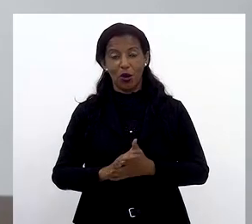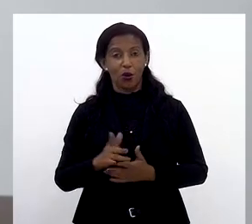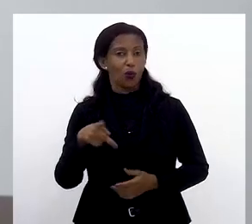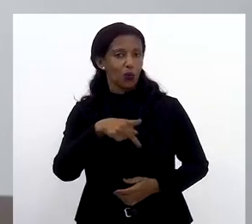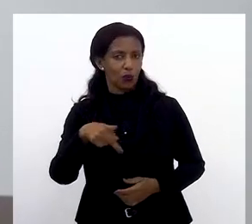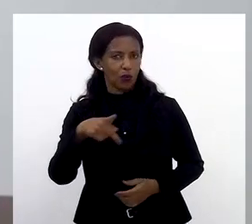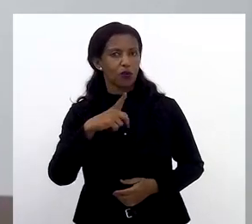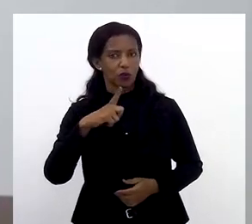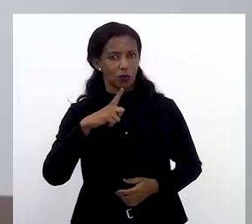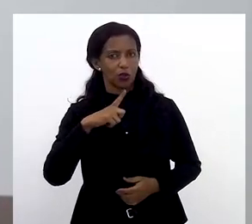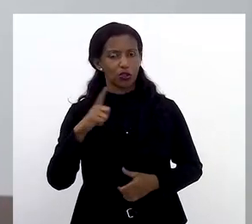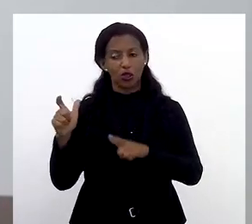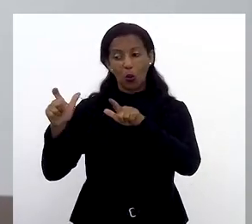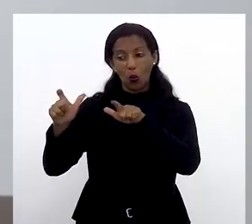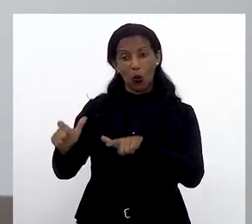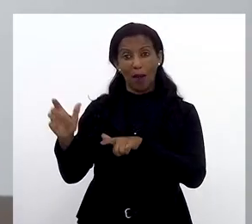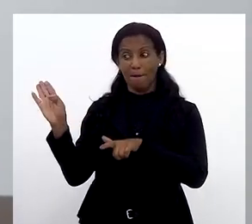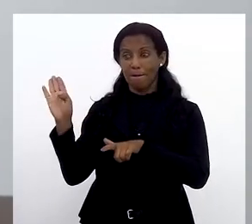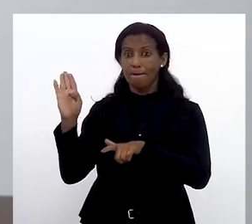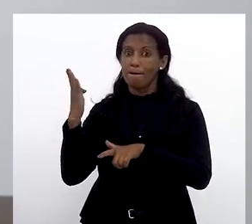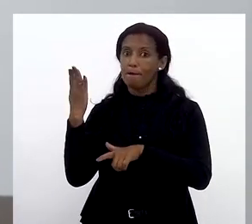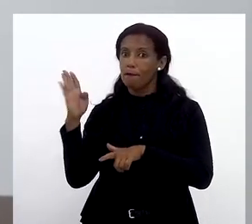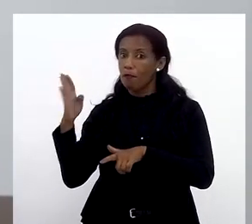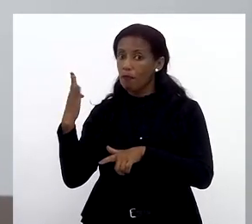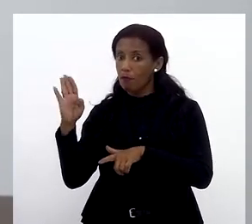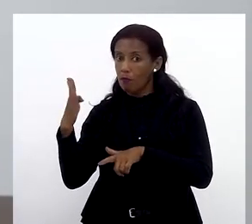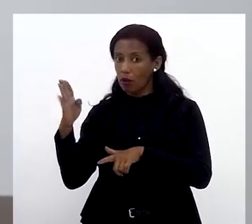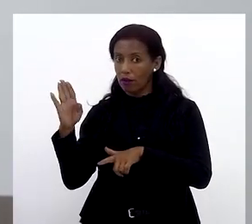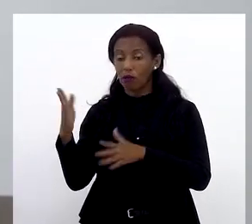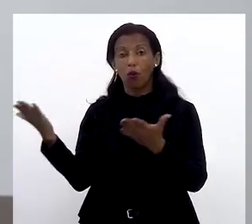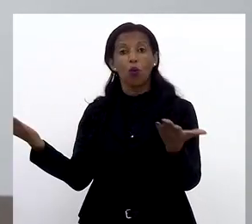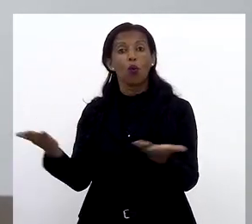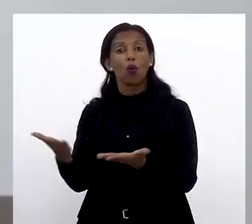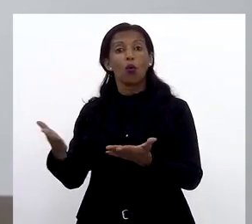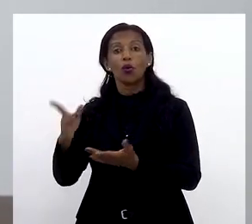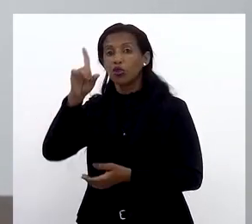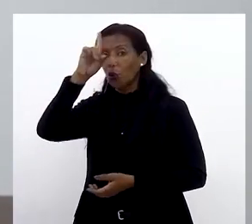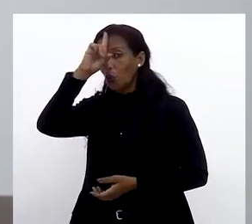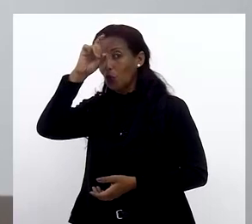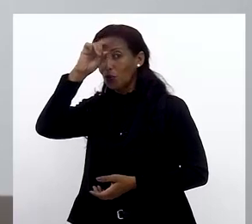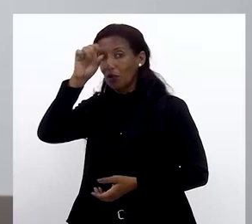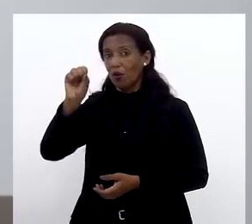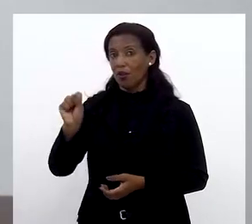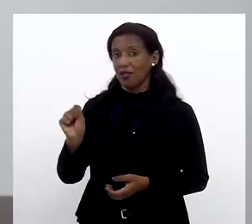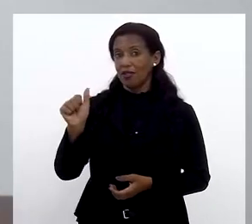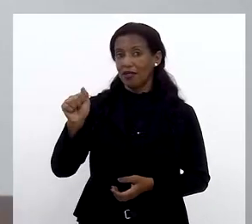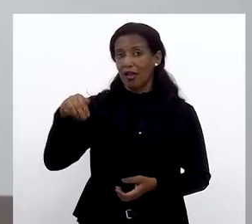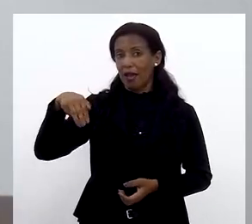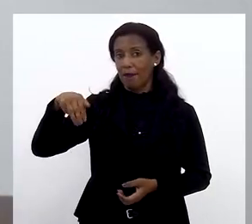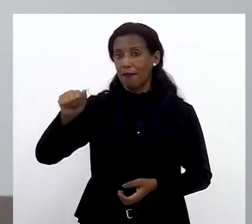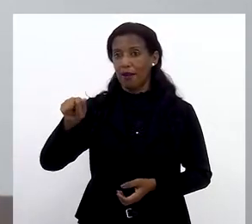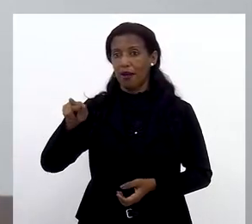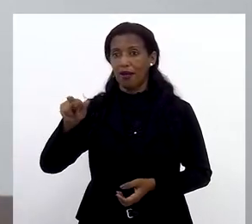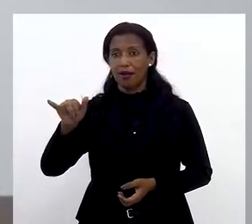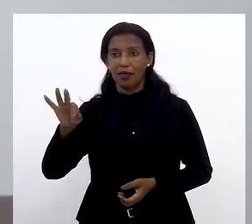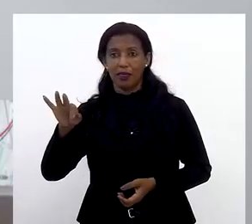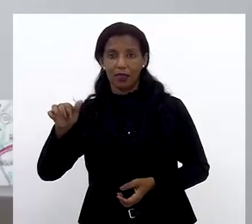tinha um consultório também em Botafogo. Ele morava em Botafogo, onde hoje é o hospital samaritano. Era a sede dele.